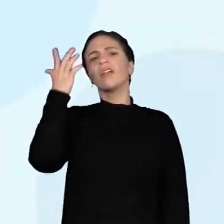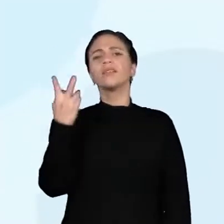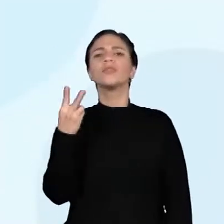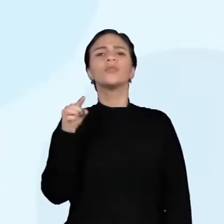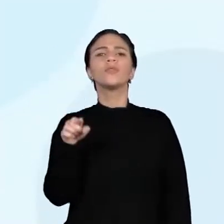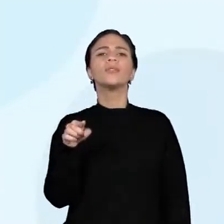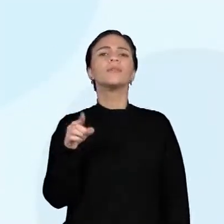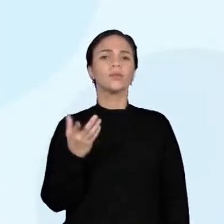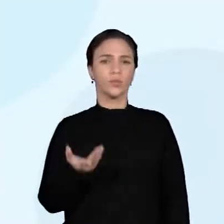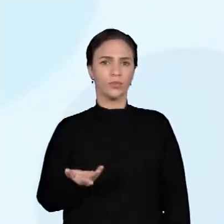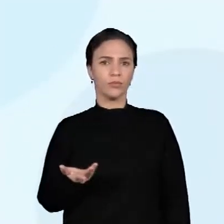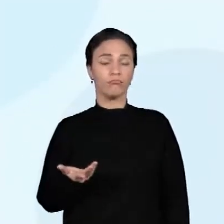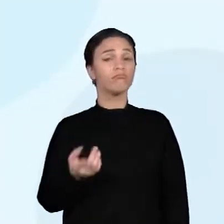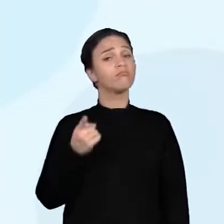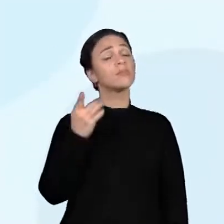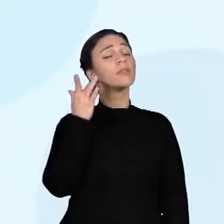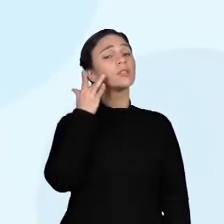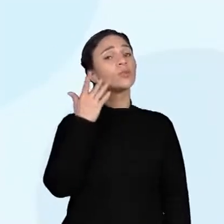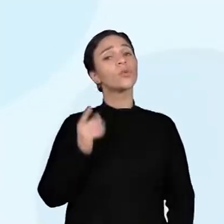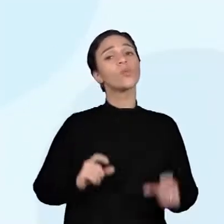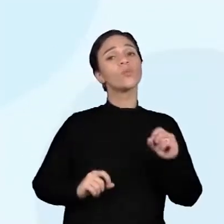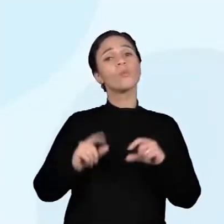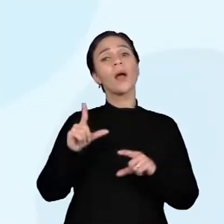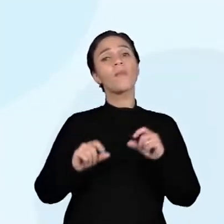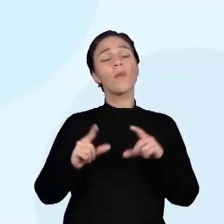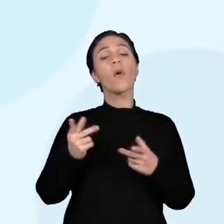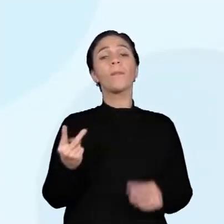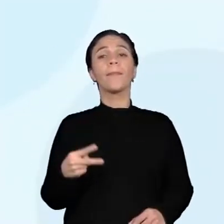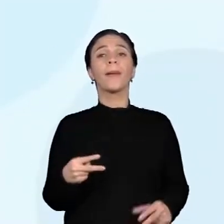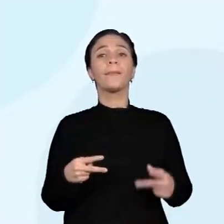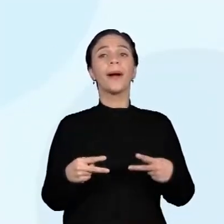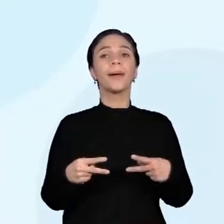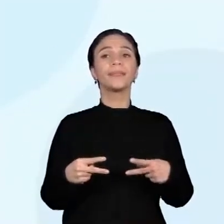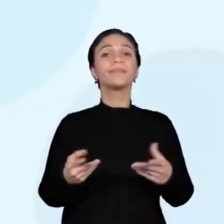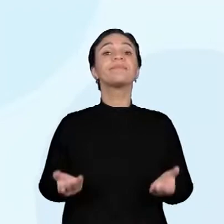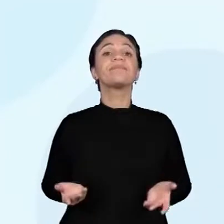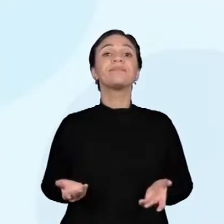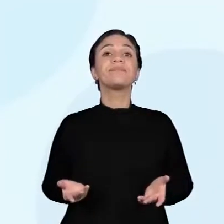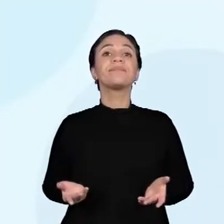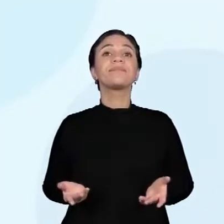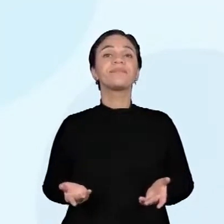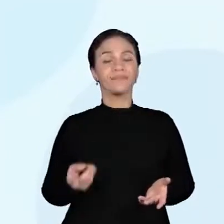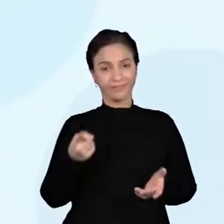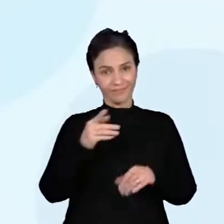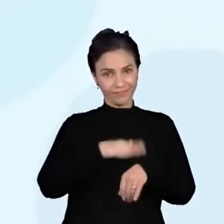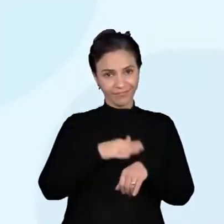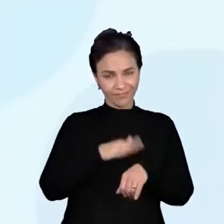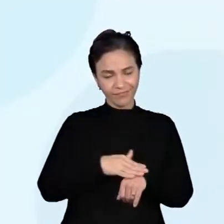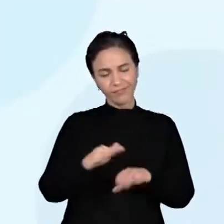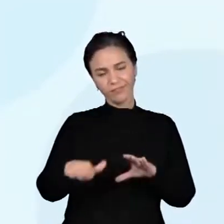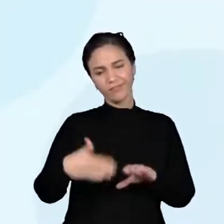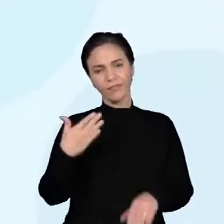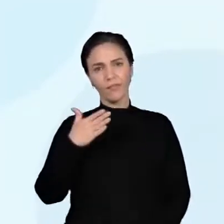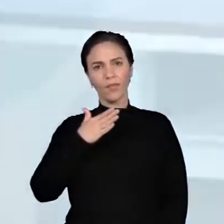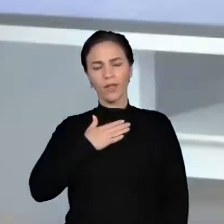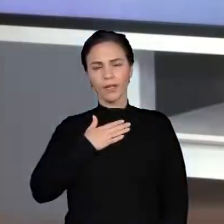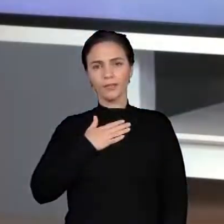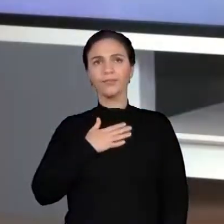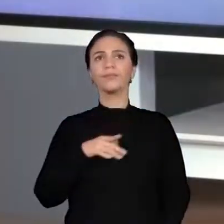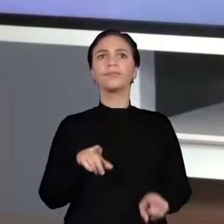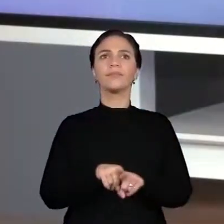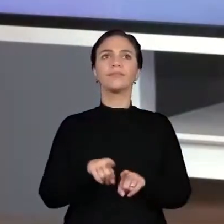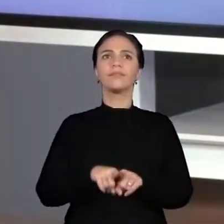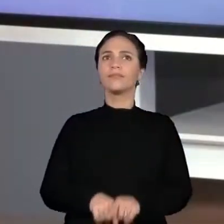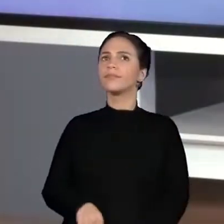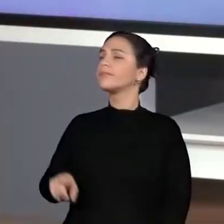é o resultado que você vai chegar? Maior ou menor que 2.000? Usa a regra e manda para mim. Faça também a de 7